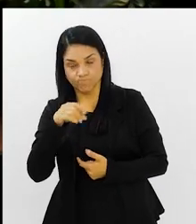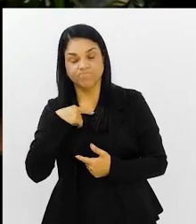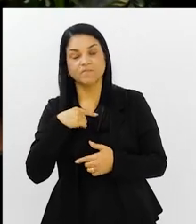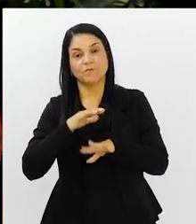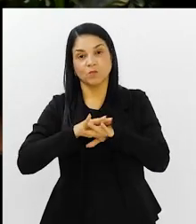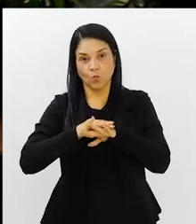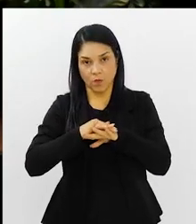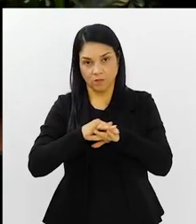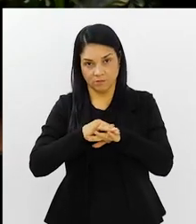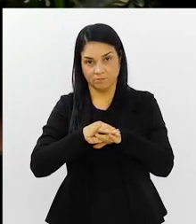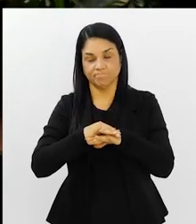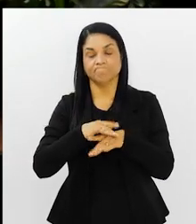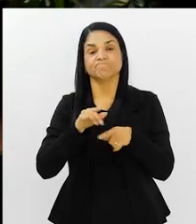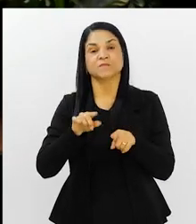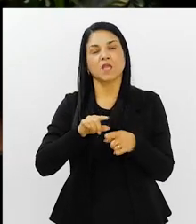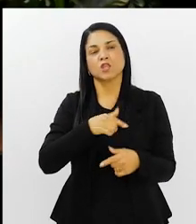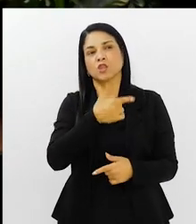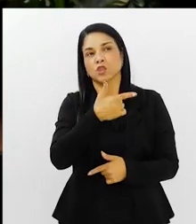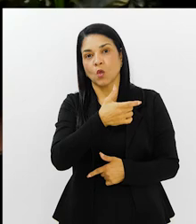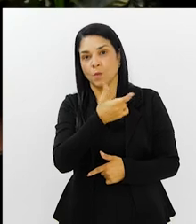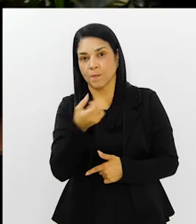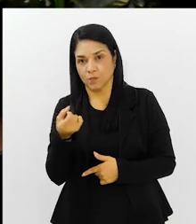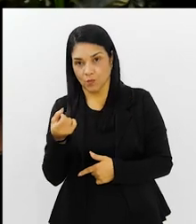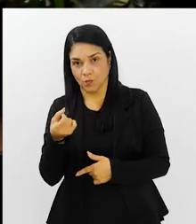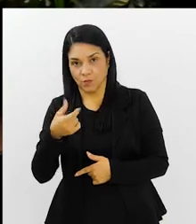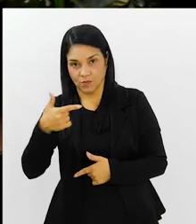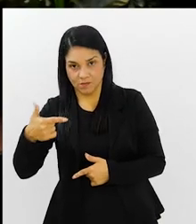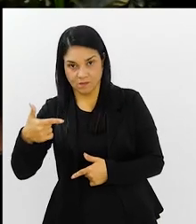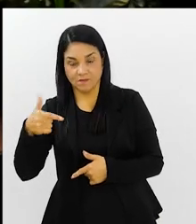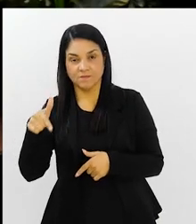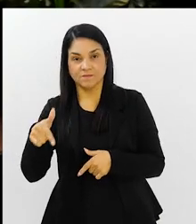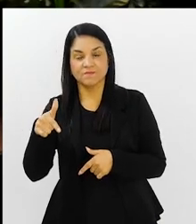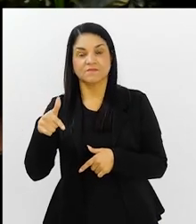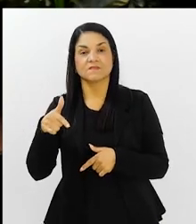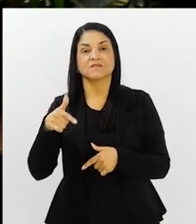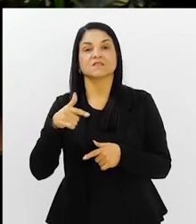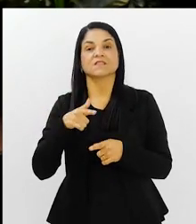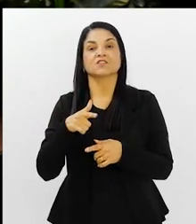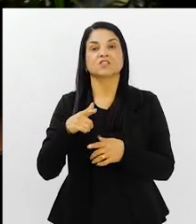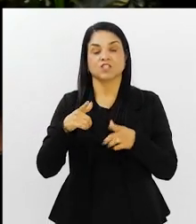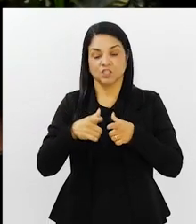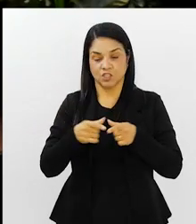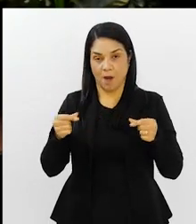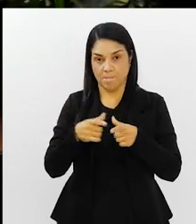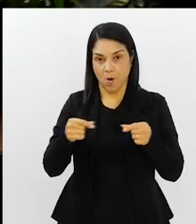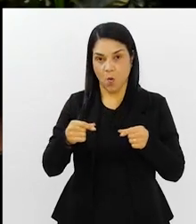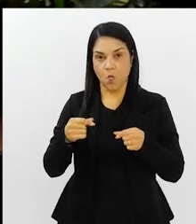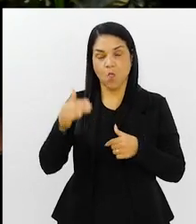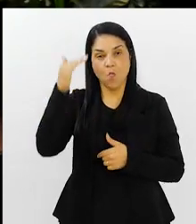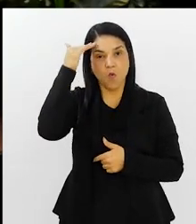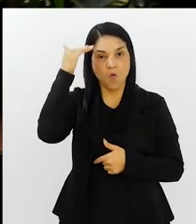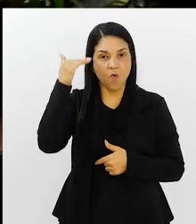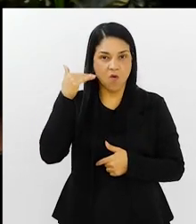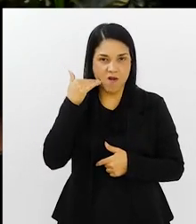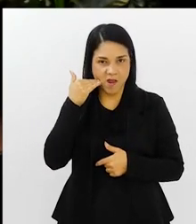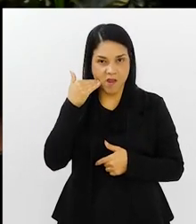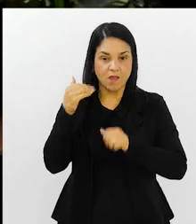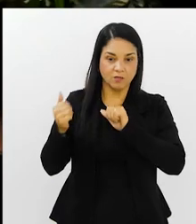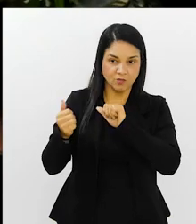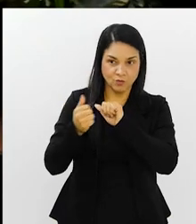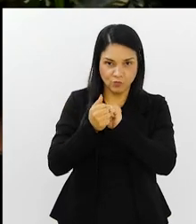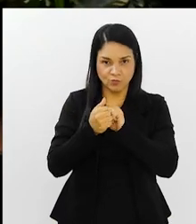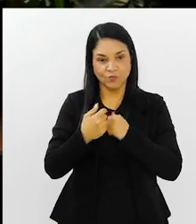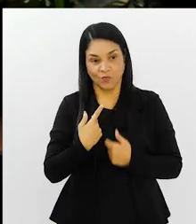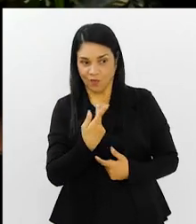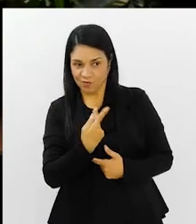epilepsia. Aí, 2002, pentacampeã do mundo, Japão e Coreia. Também estávamos